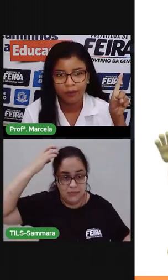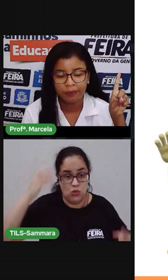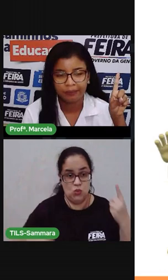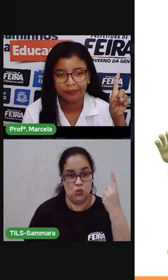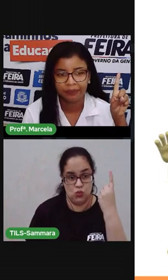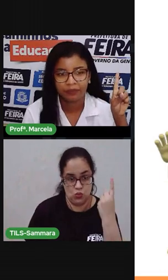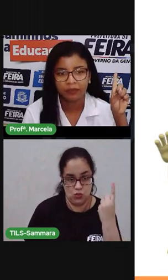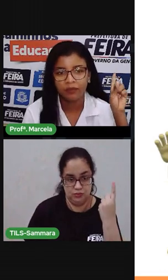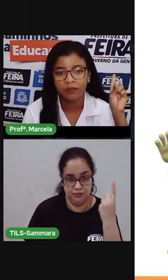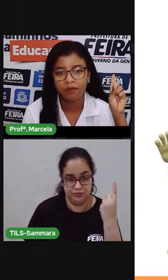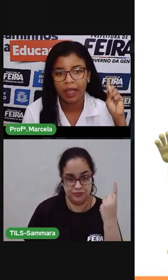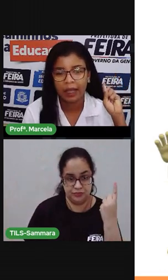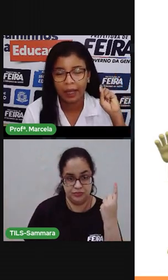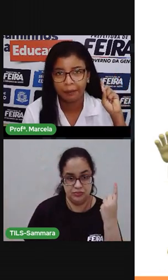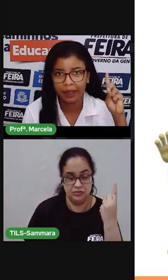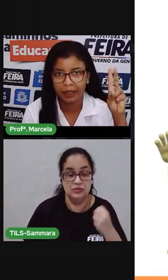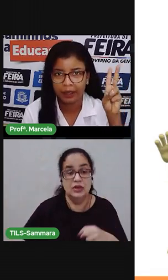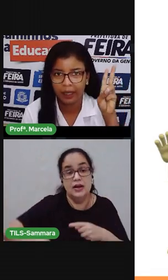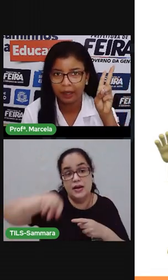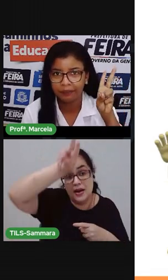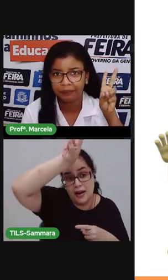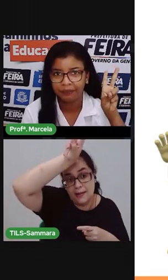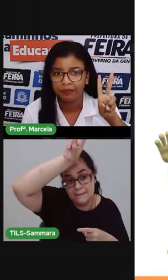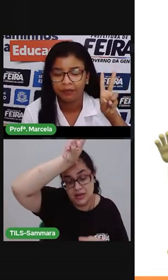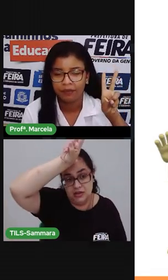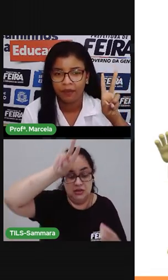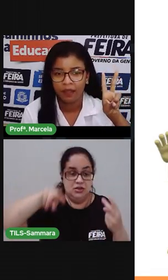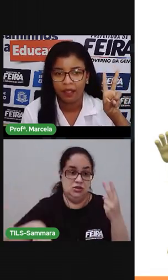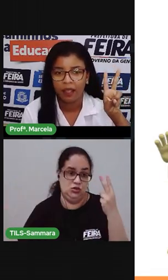O macaco, A cabrita.